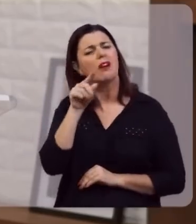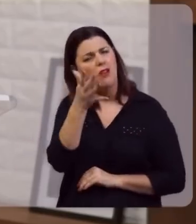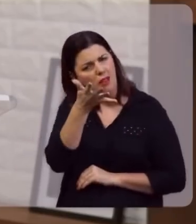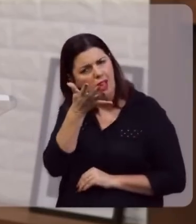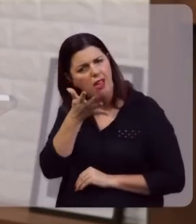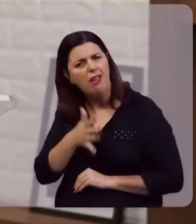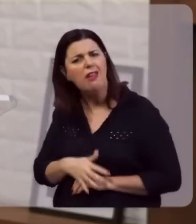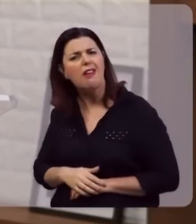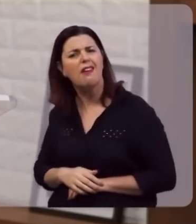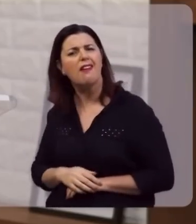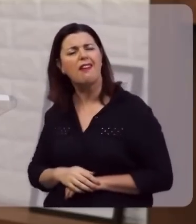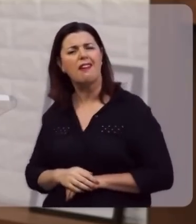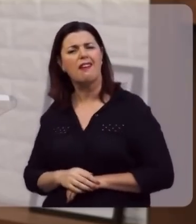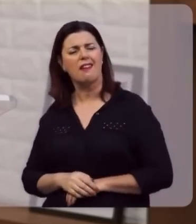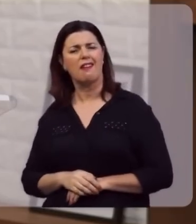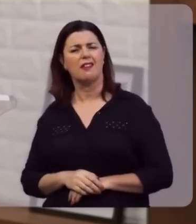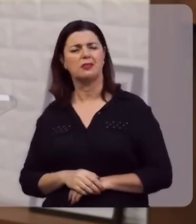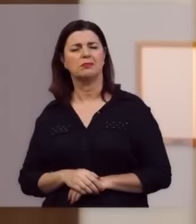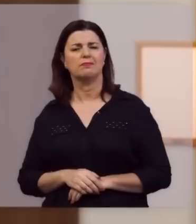ser curado?